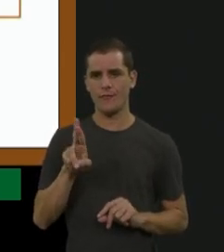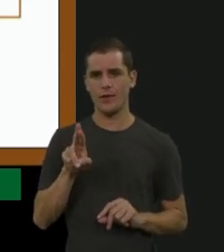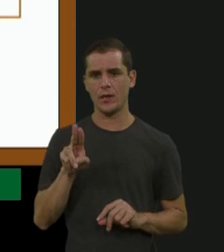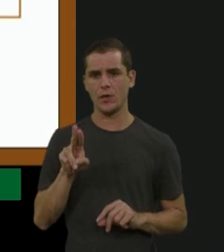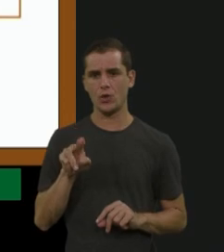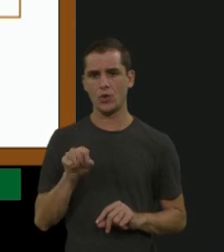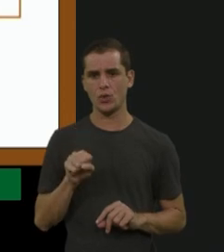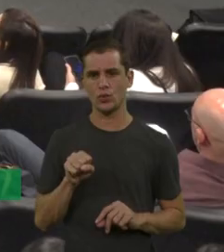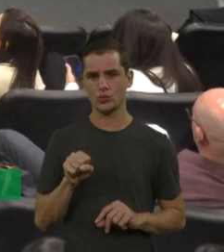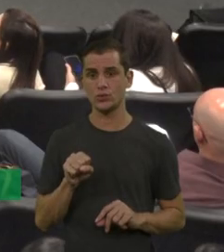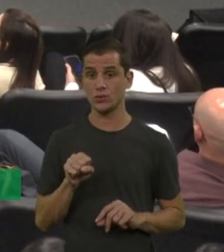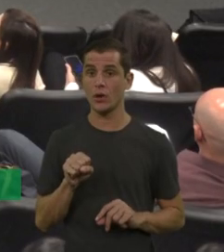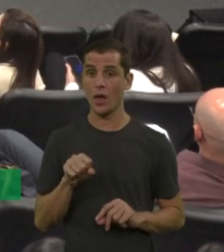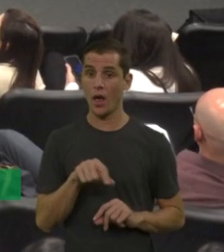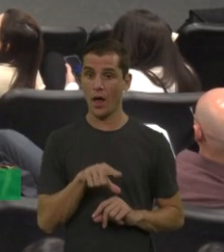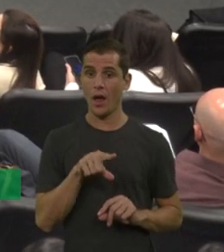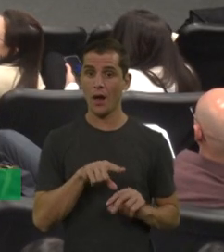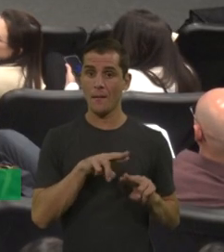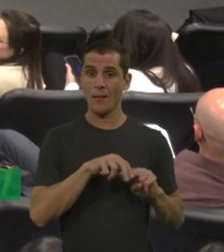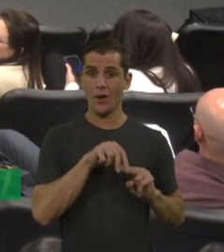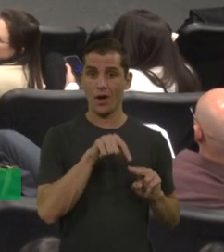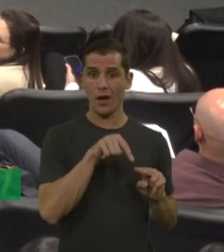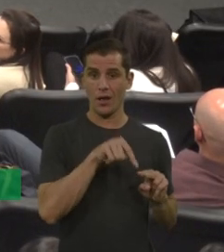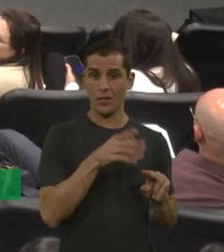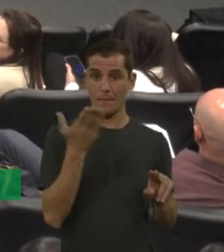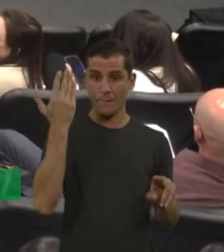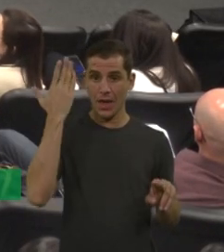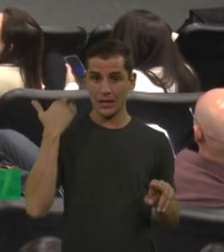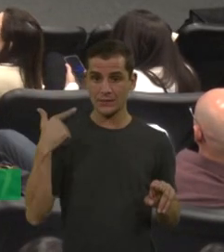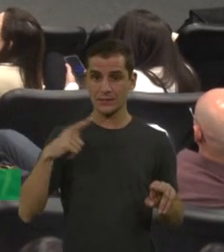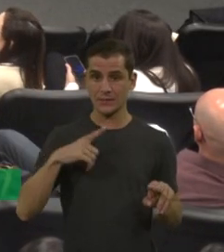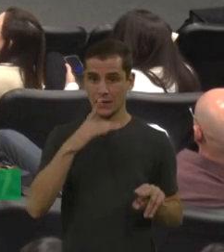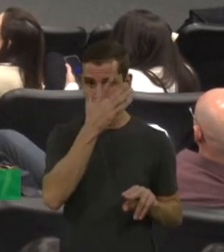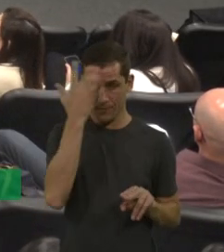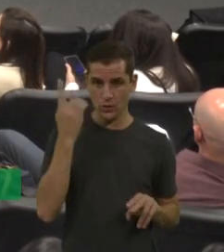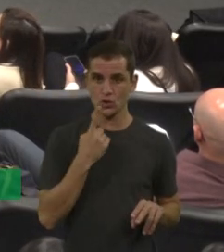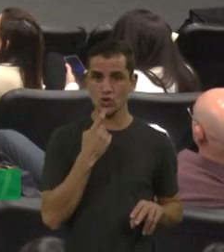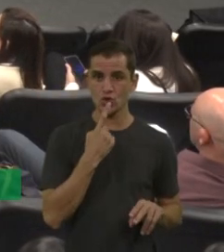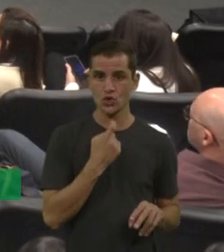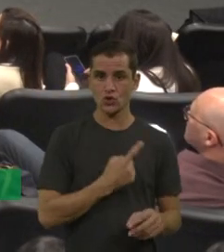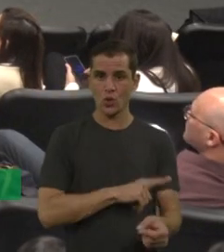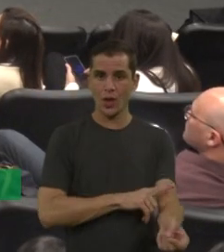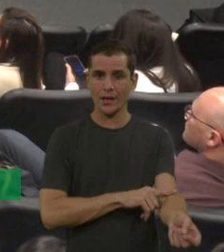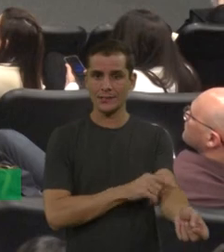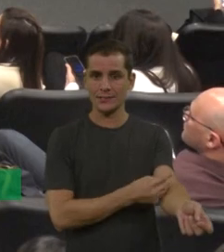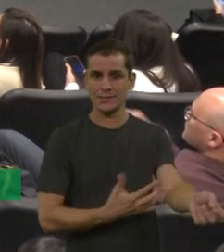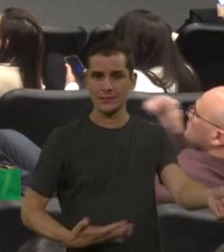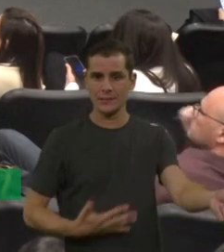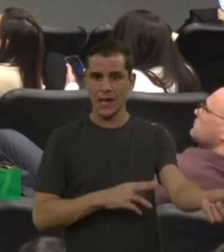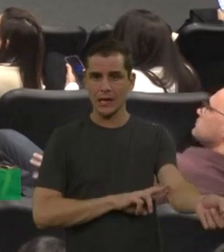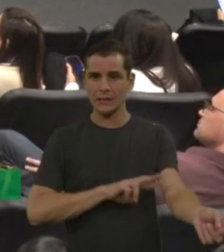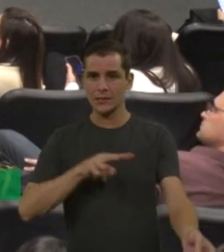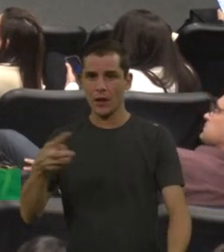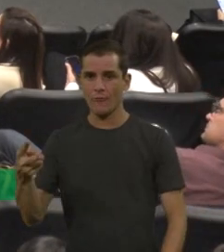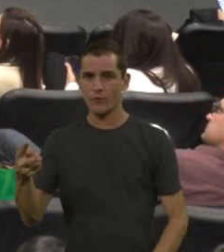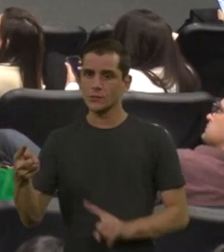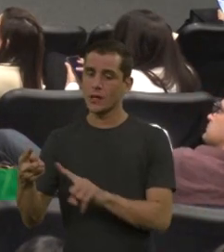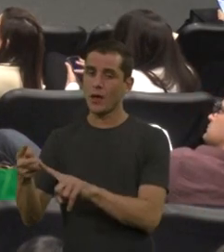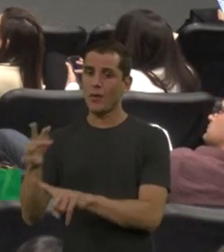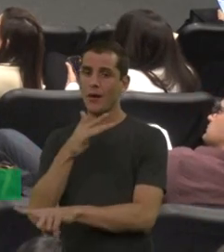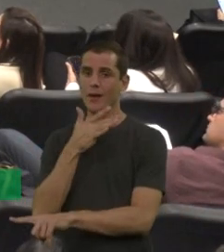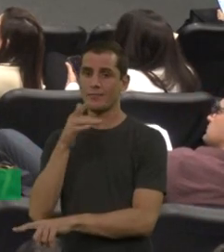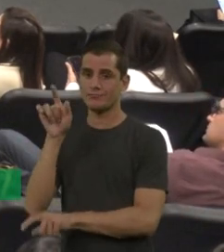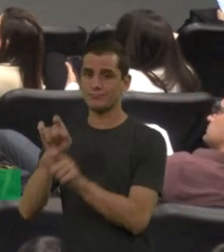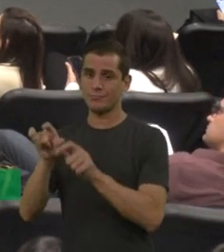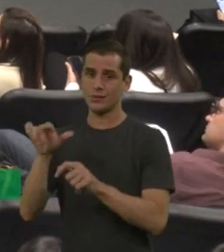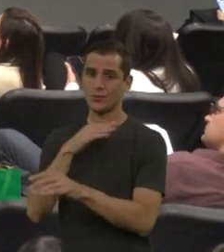muito dizimada por contaminação, por conta de transfusão de crio precipitado, de sangue, de plasma, de hepatite B